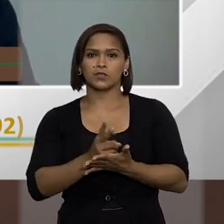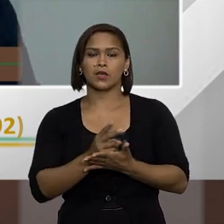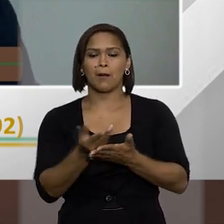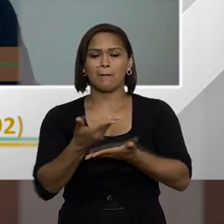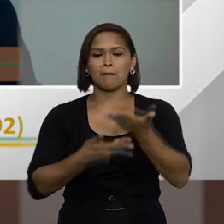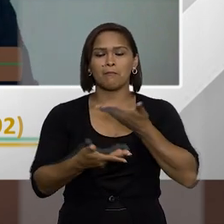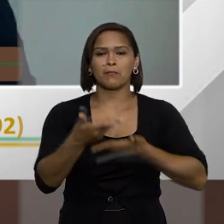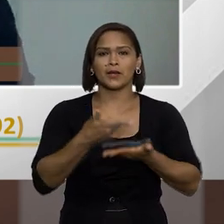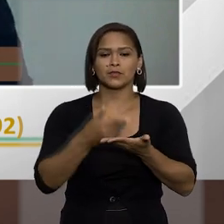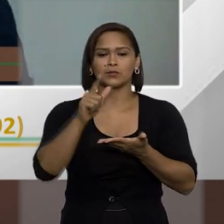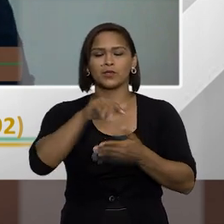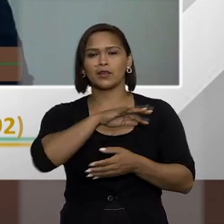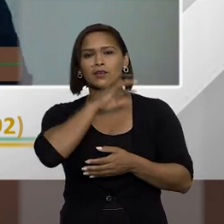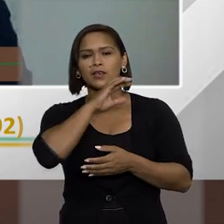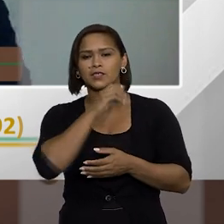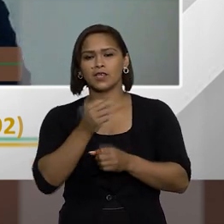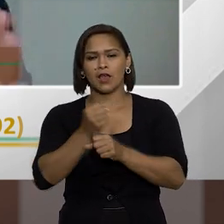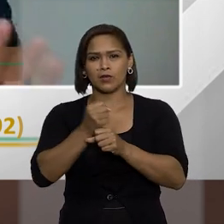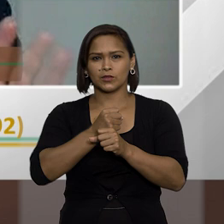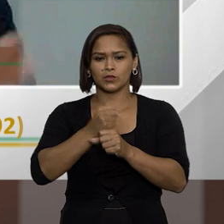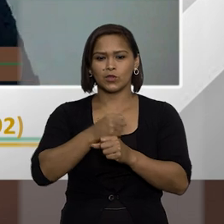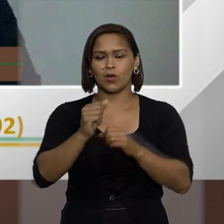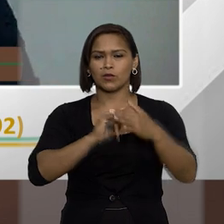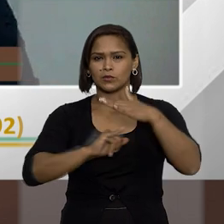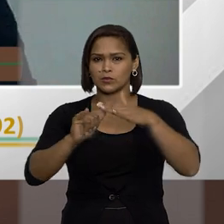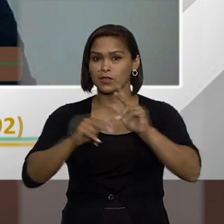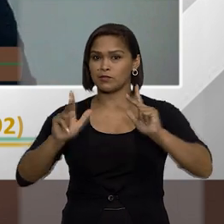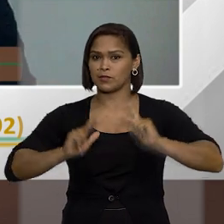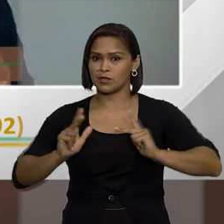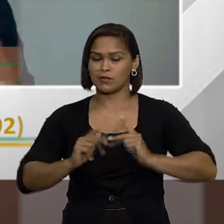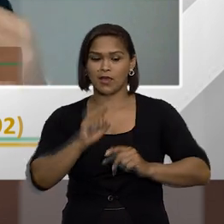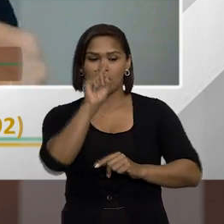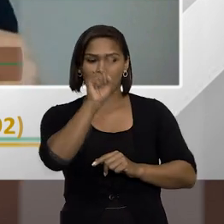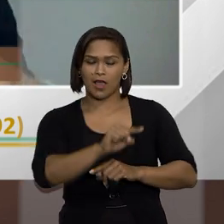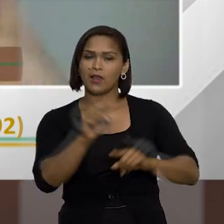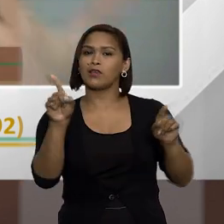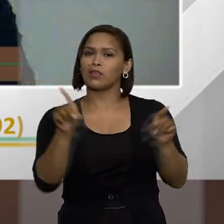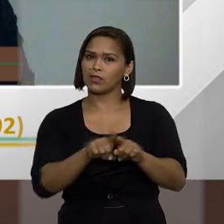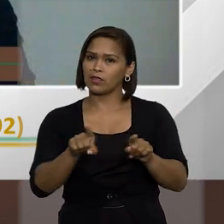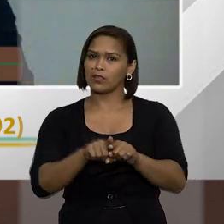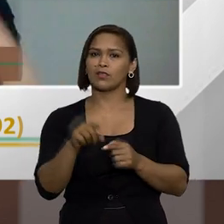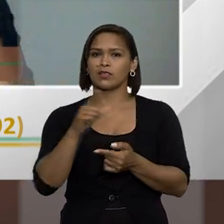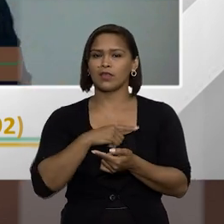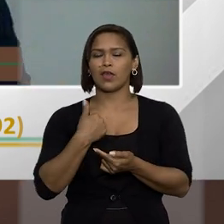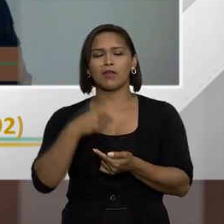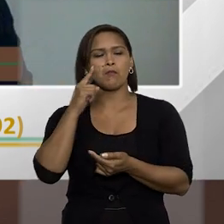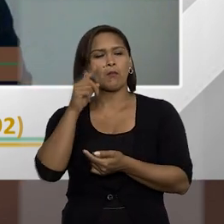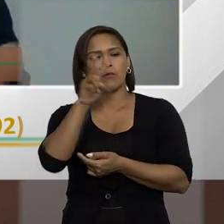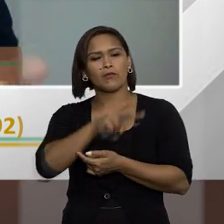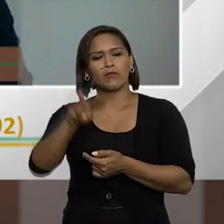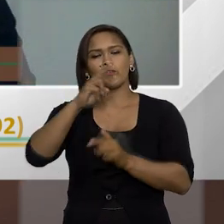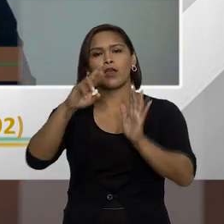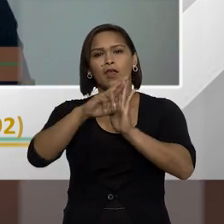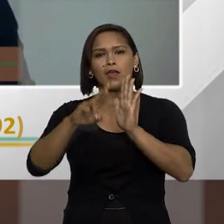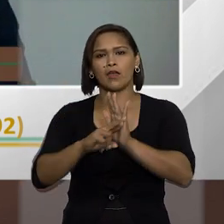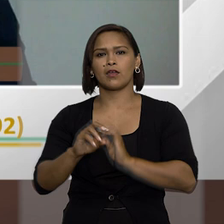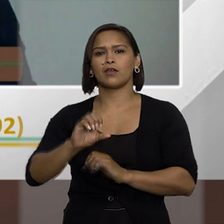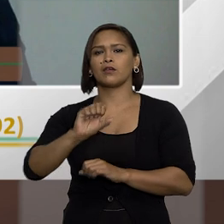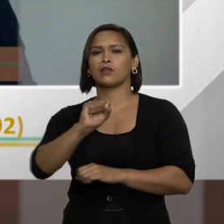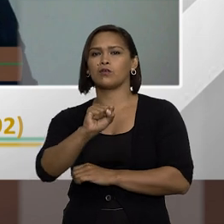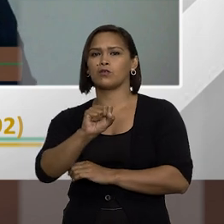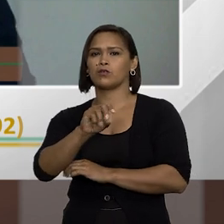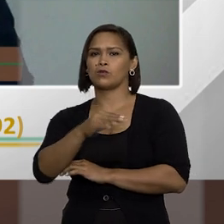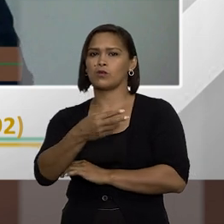sendo, participando lá da receita anual de uma entidade privada, ali haveria, sim, a incidência das regras da Lei 8